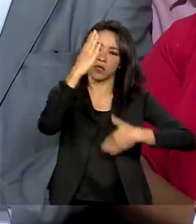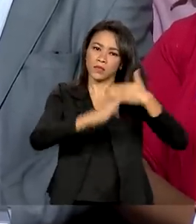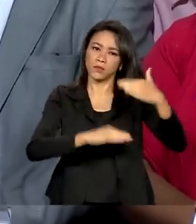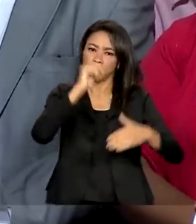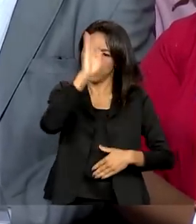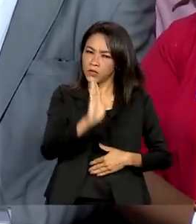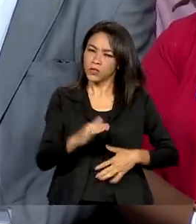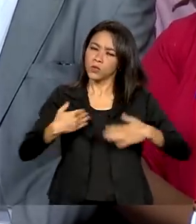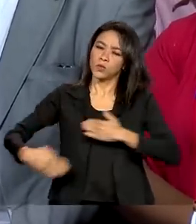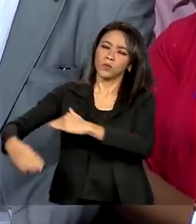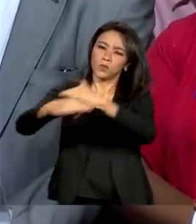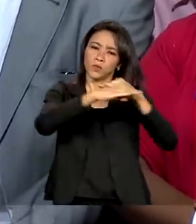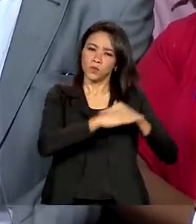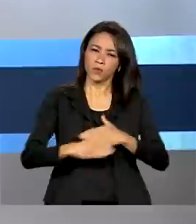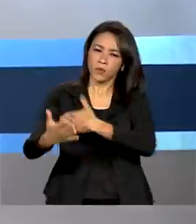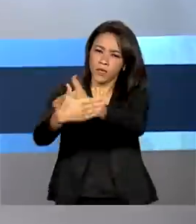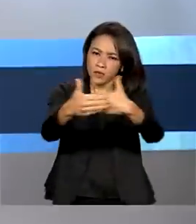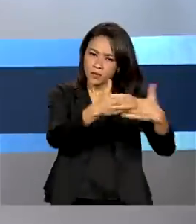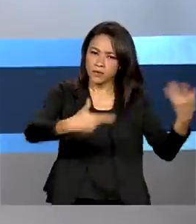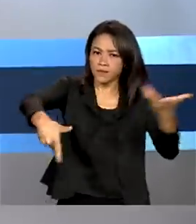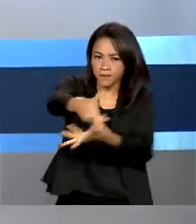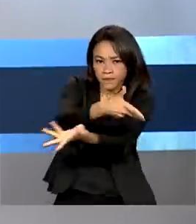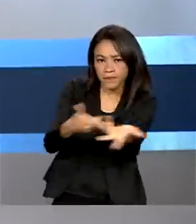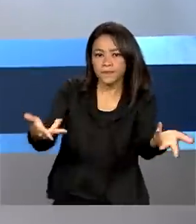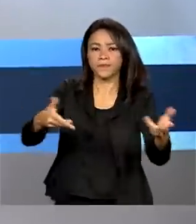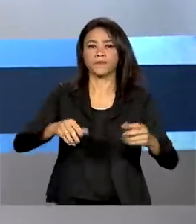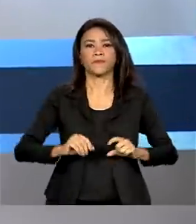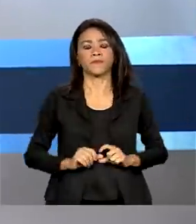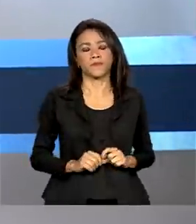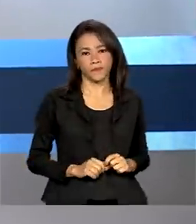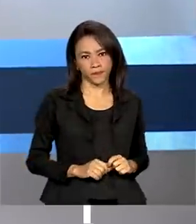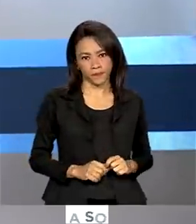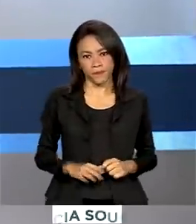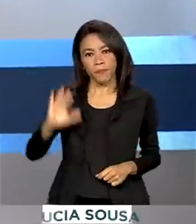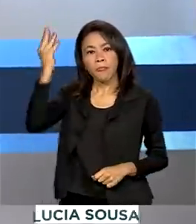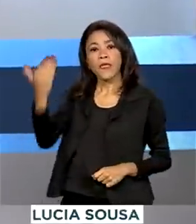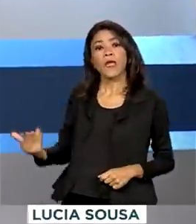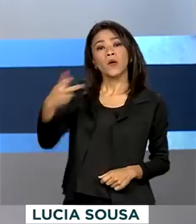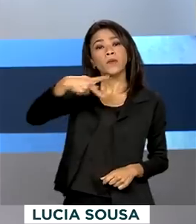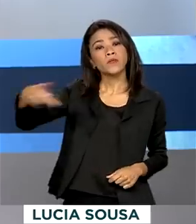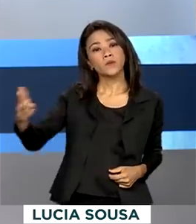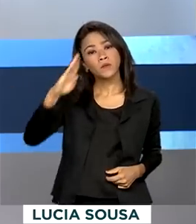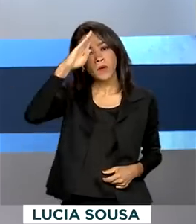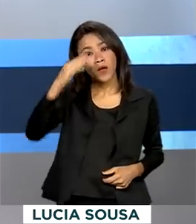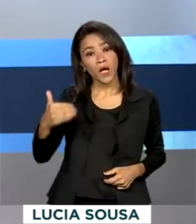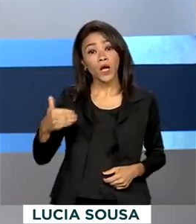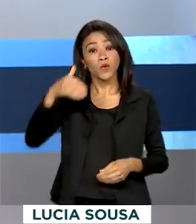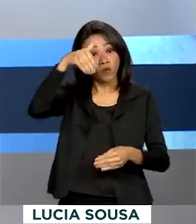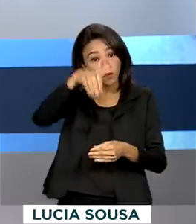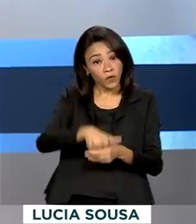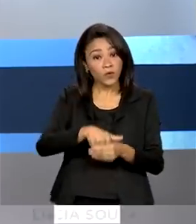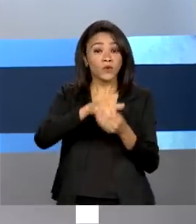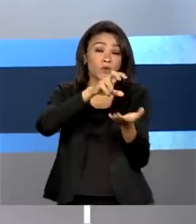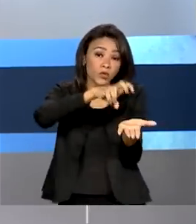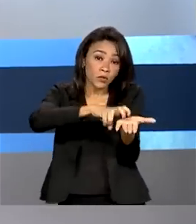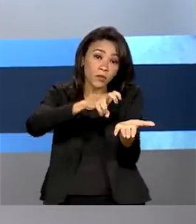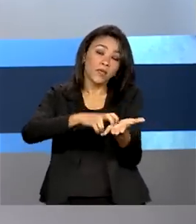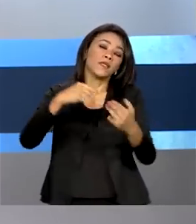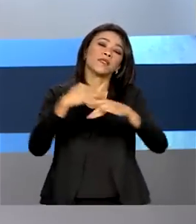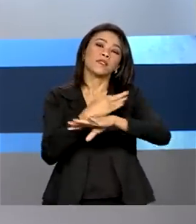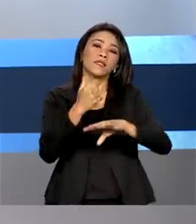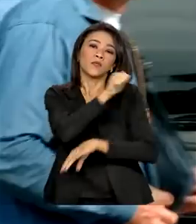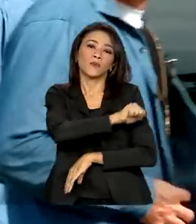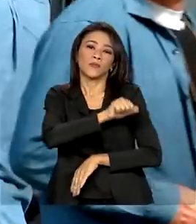justo e mais fraterno. E o presidente Jair Bolsonaro votou no começo da manhã na cidade do Rio de